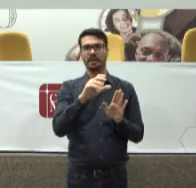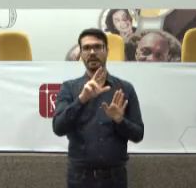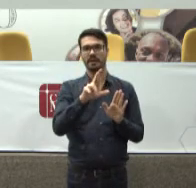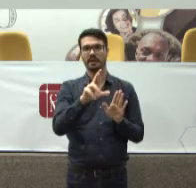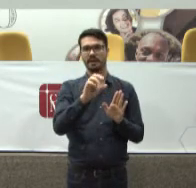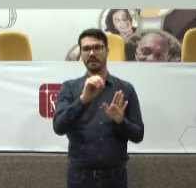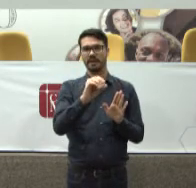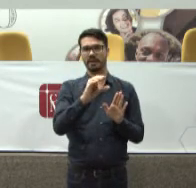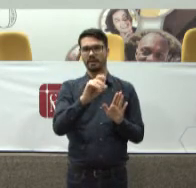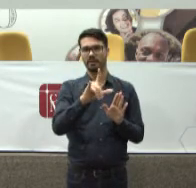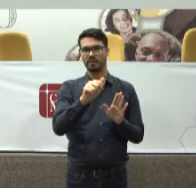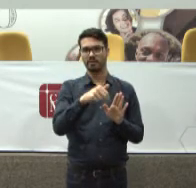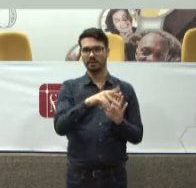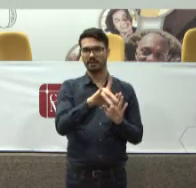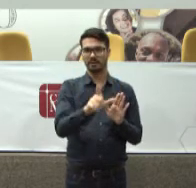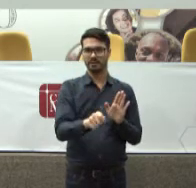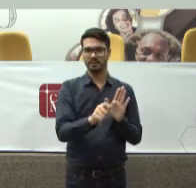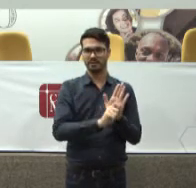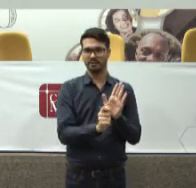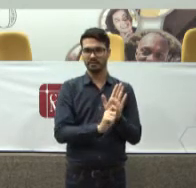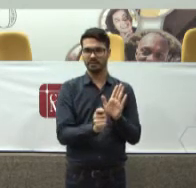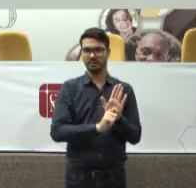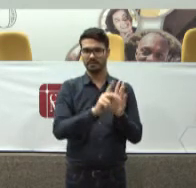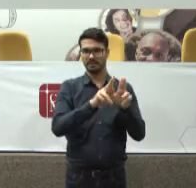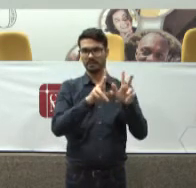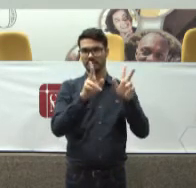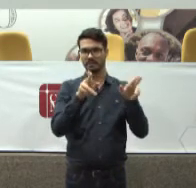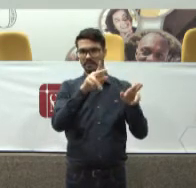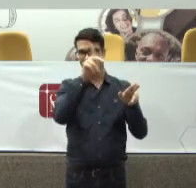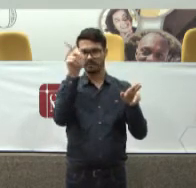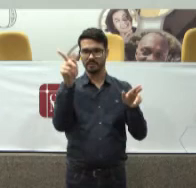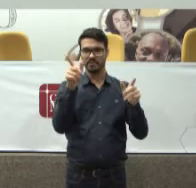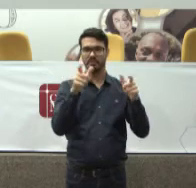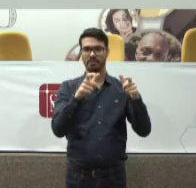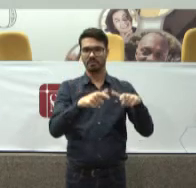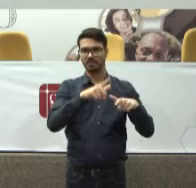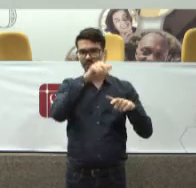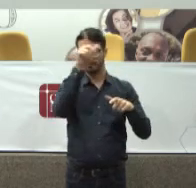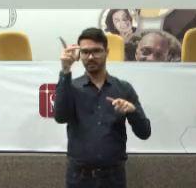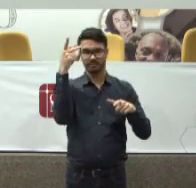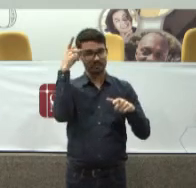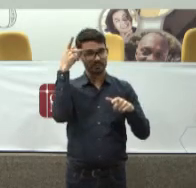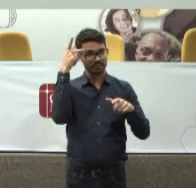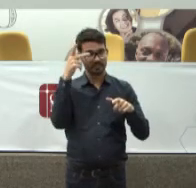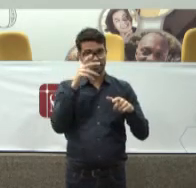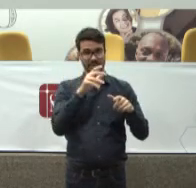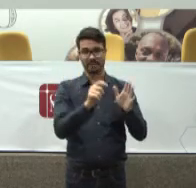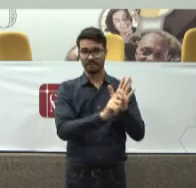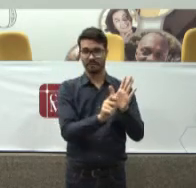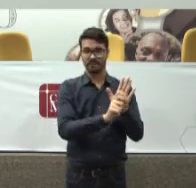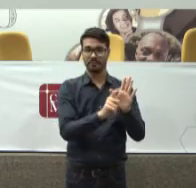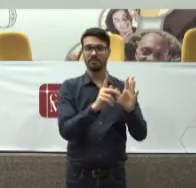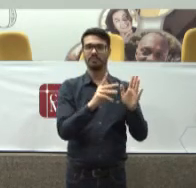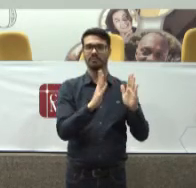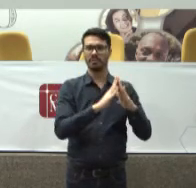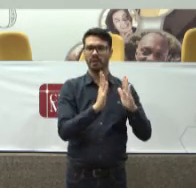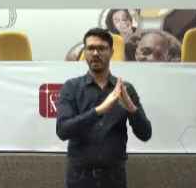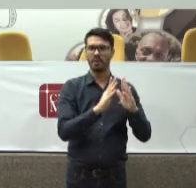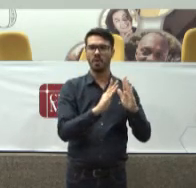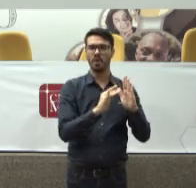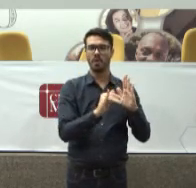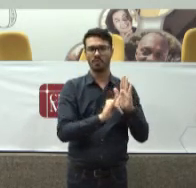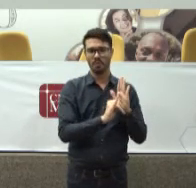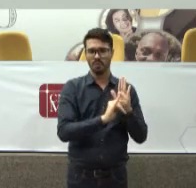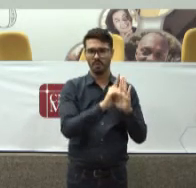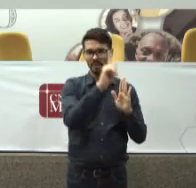grave Todas as cidades têm uma Cracolândia Mas não do tamanho da nossa Nós temos uma Cracolândia Que tem Como moradores Como gente fixa na